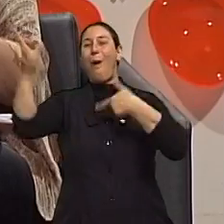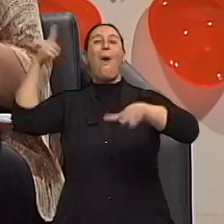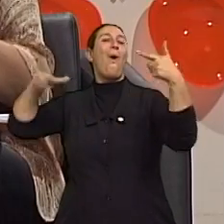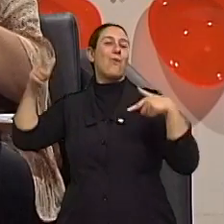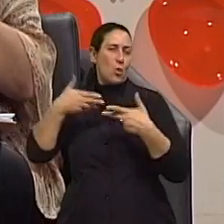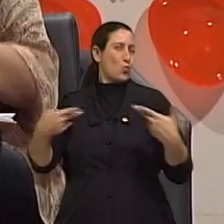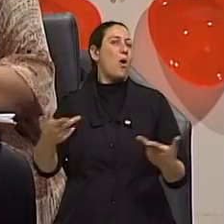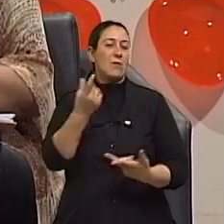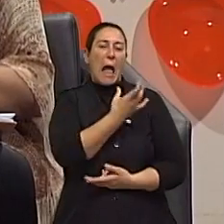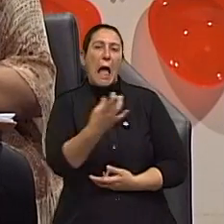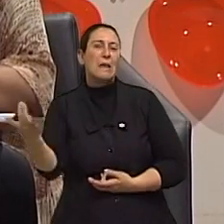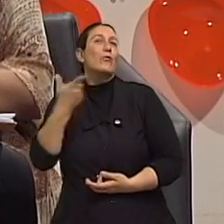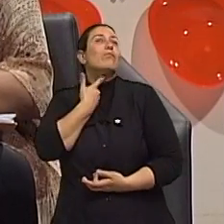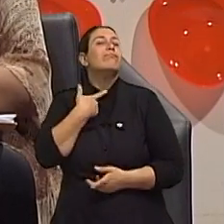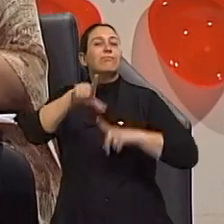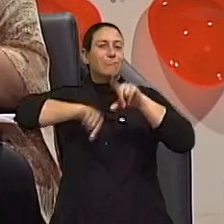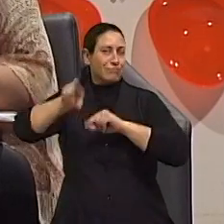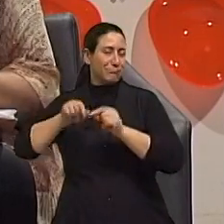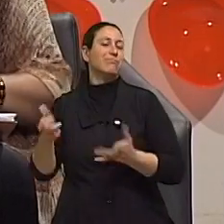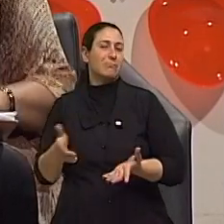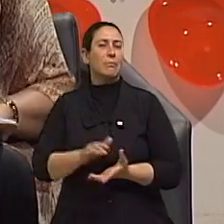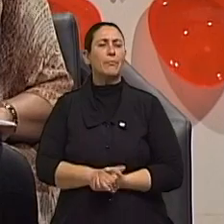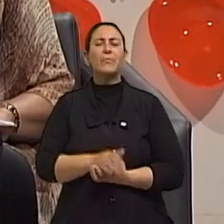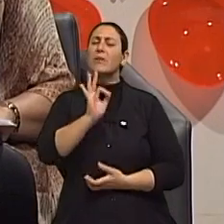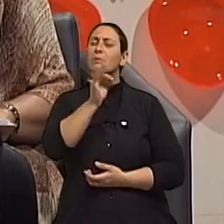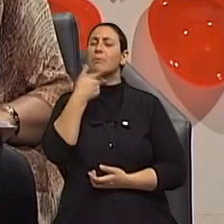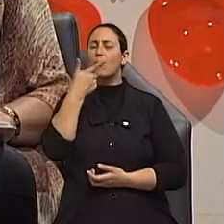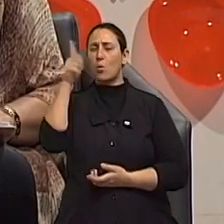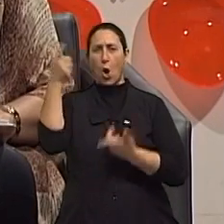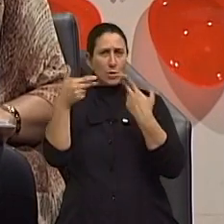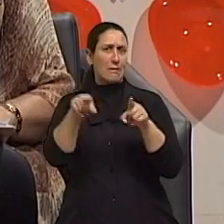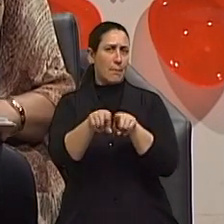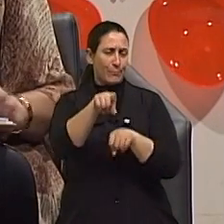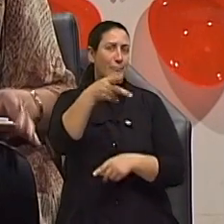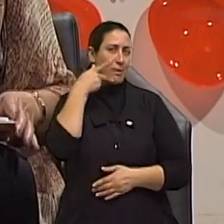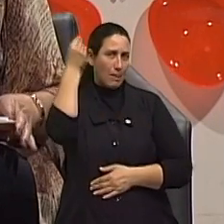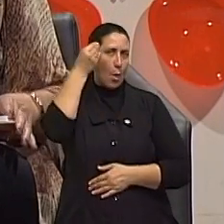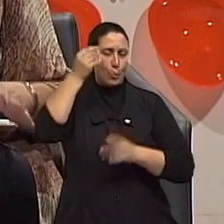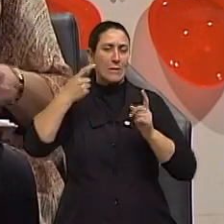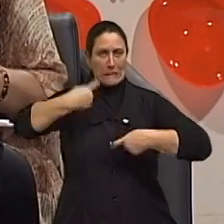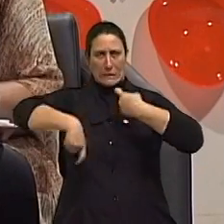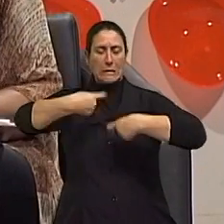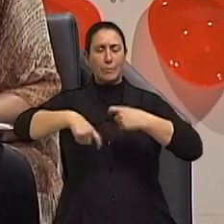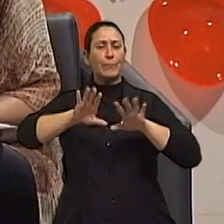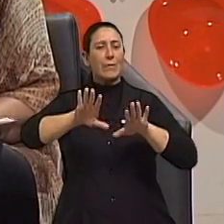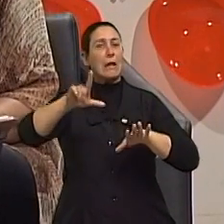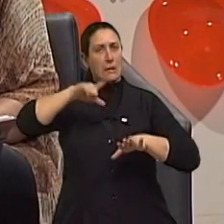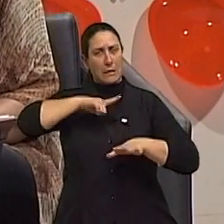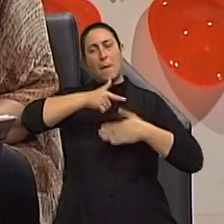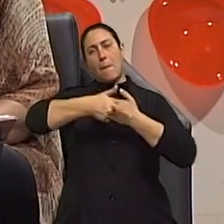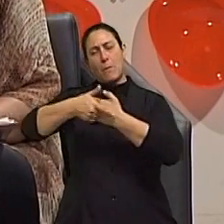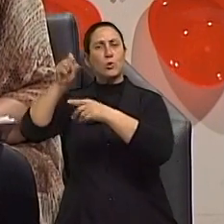Doutor, mas uma questão que a gente não pode deixar de falar, o senhor como terapeuta sexual, é aquela questão que é dos papéis